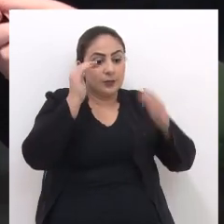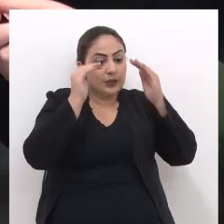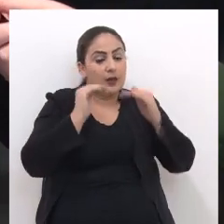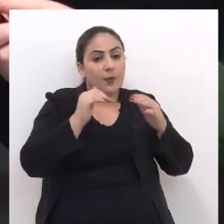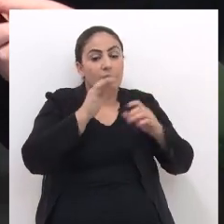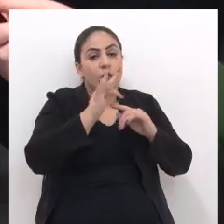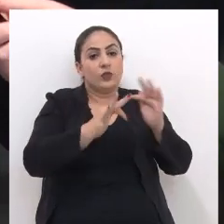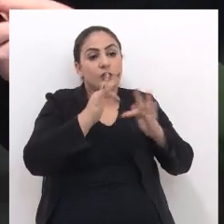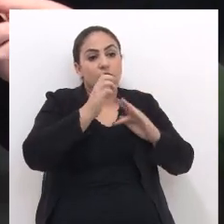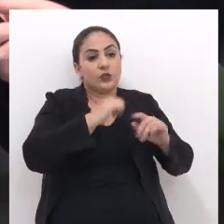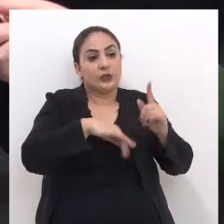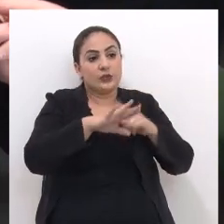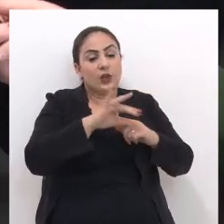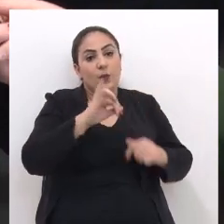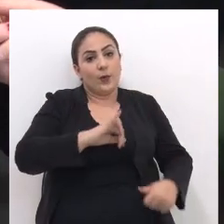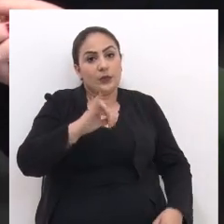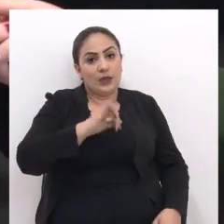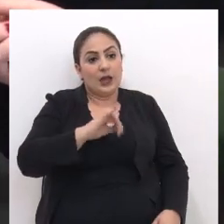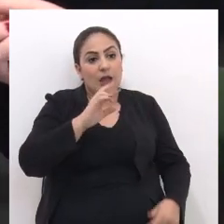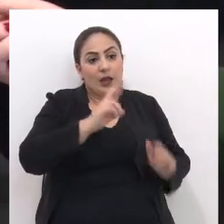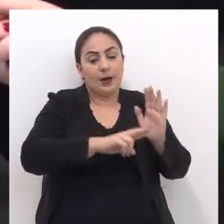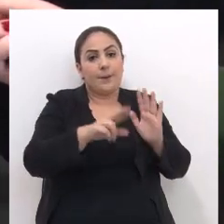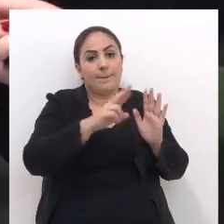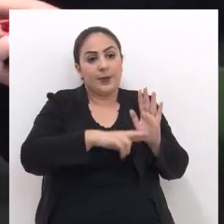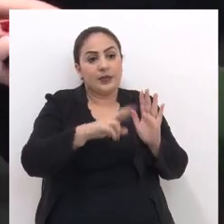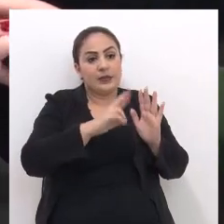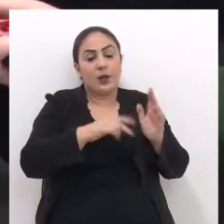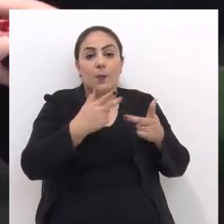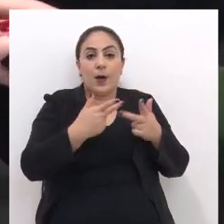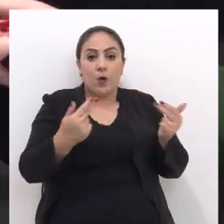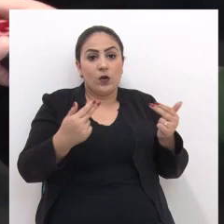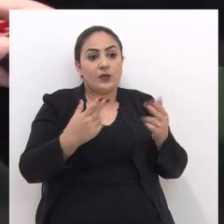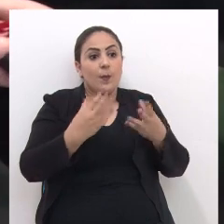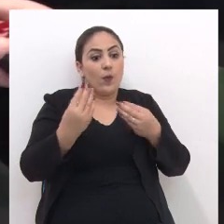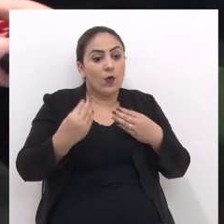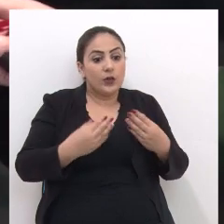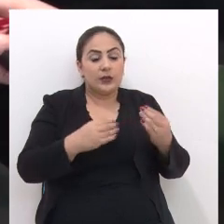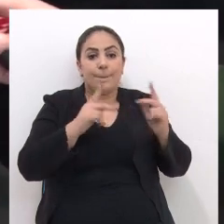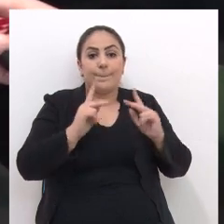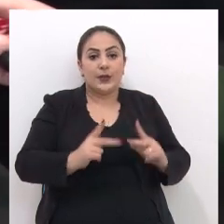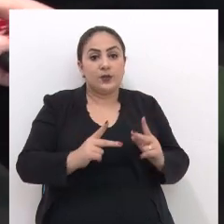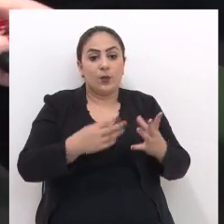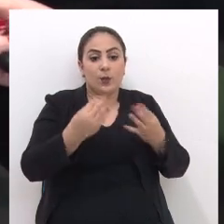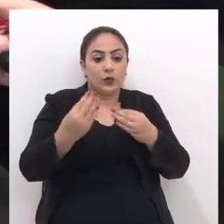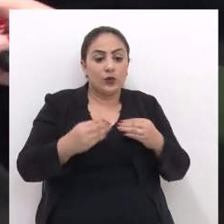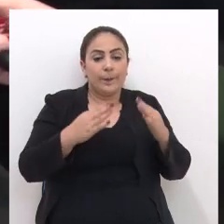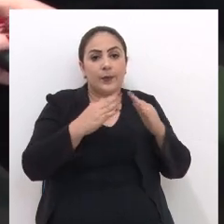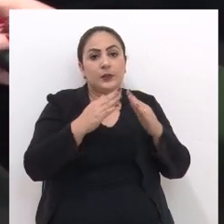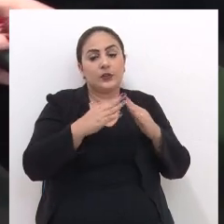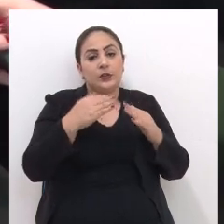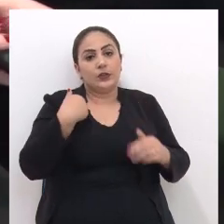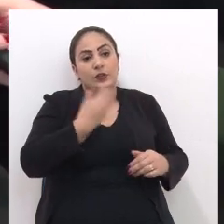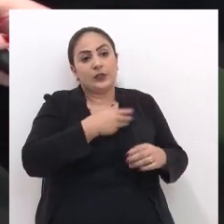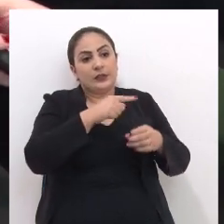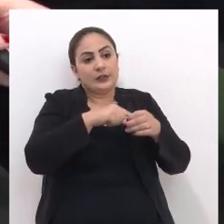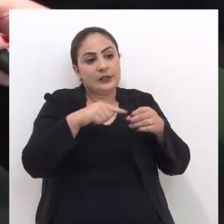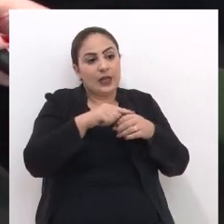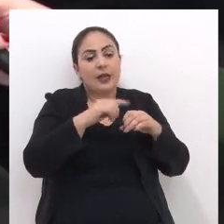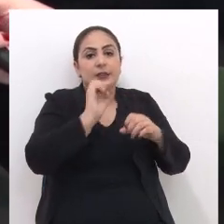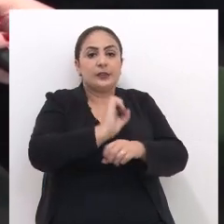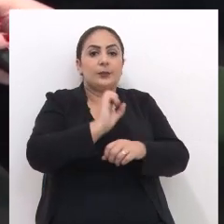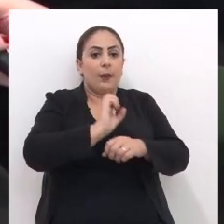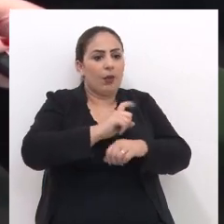cumprir Uma função social importante Ela representa Algo que muitas pessoas Muitos moradores Da nossa cidade